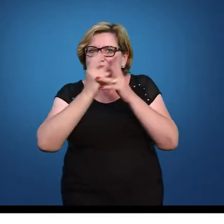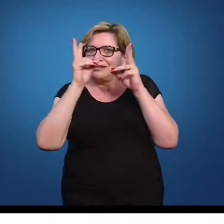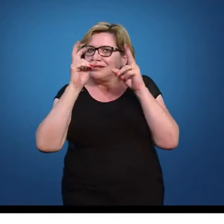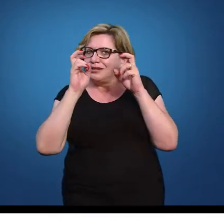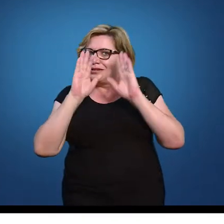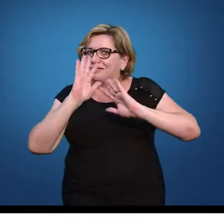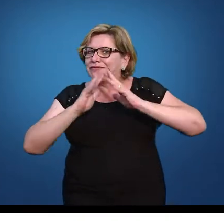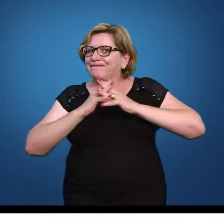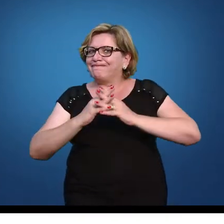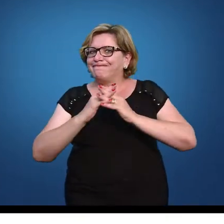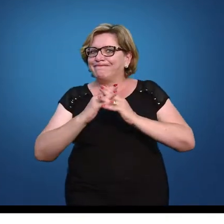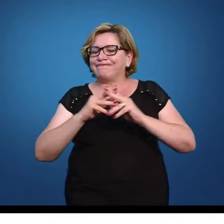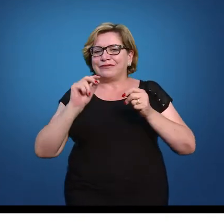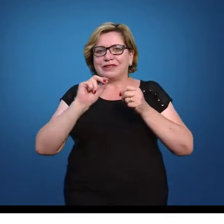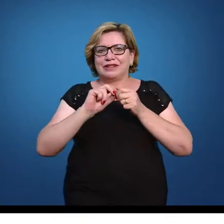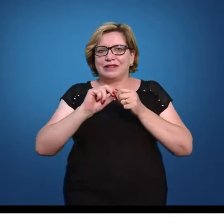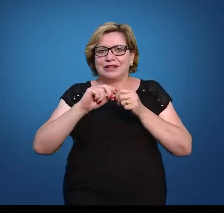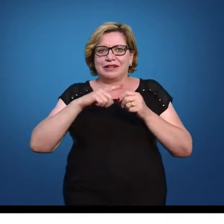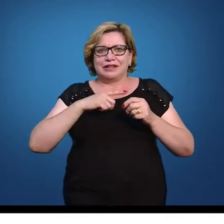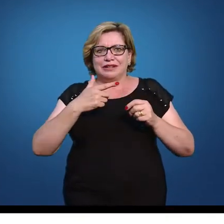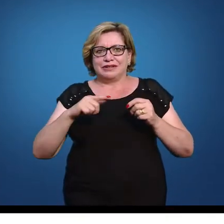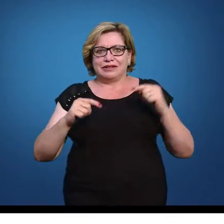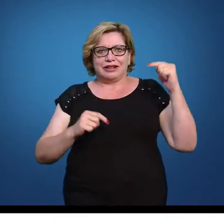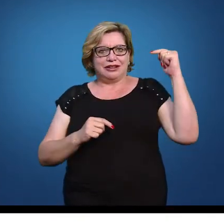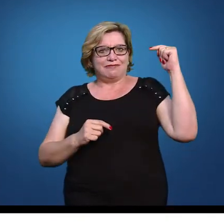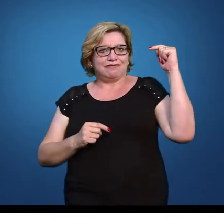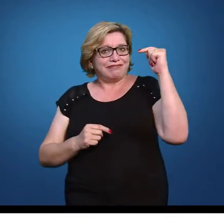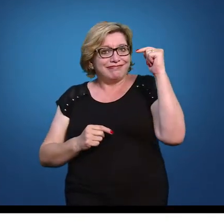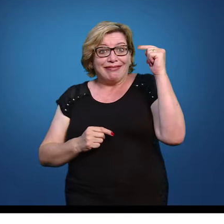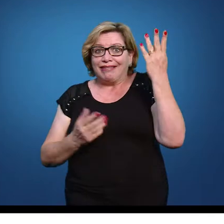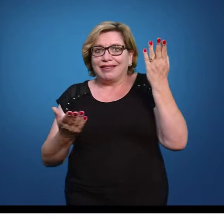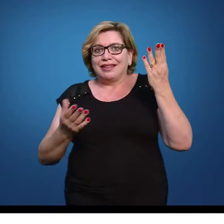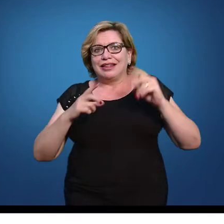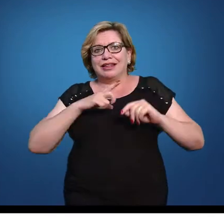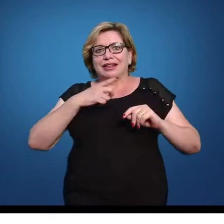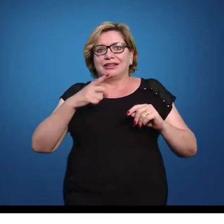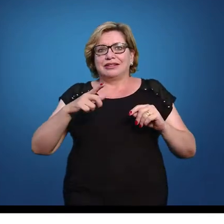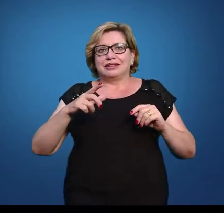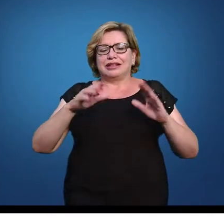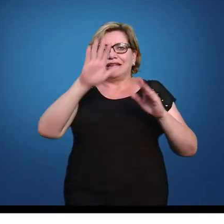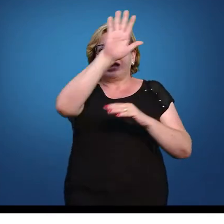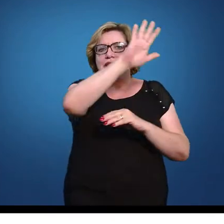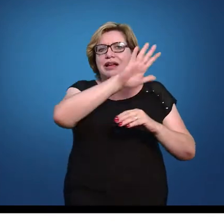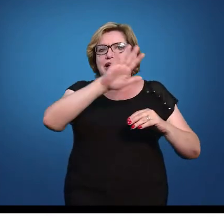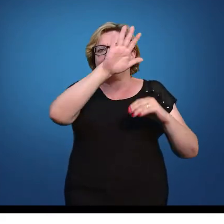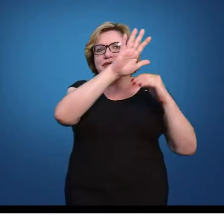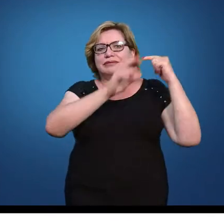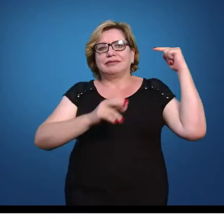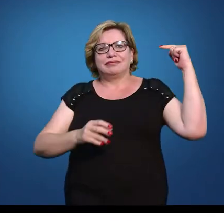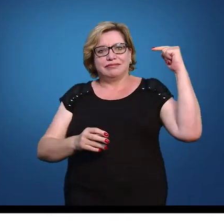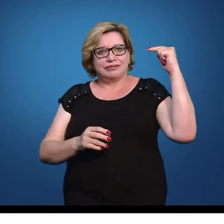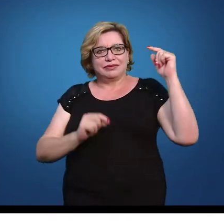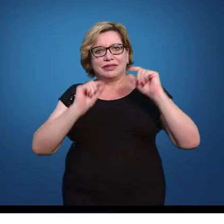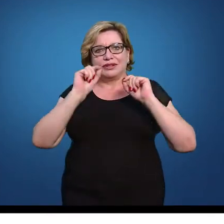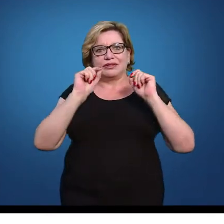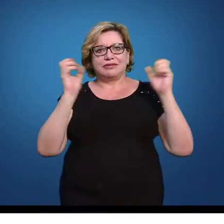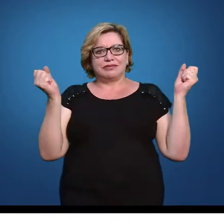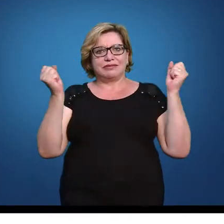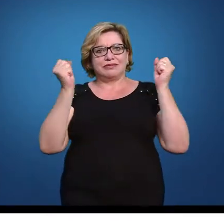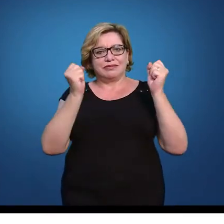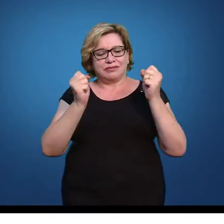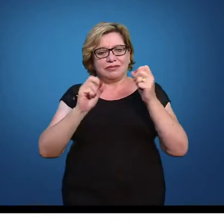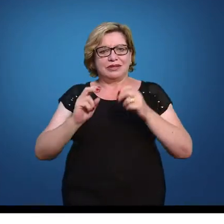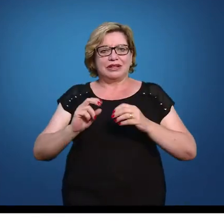é comum se confundir. Não existe probabilidade negativa, não existe área negativa. O que pode existir é a tua